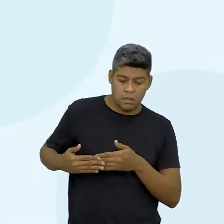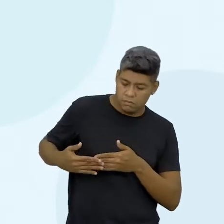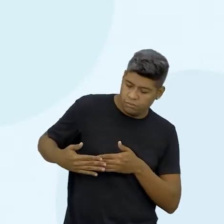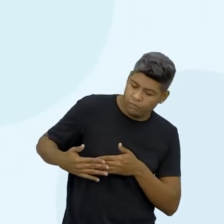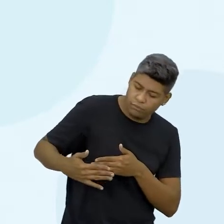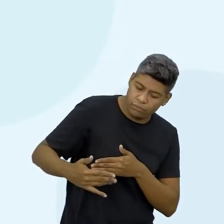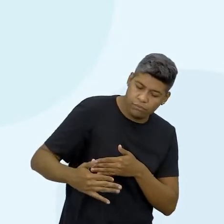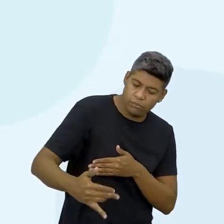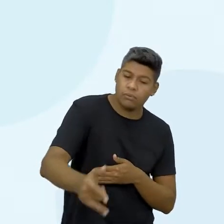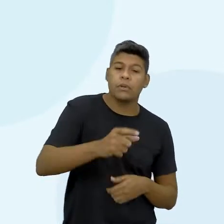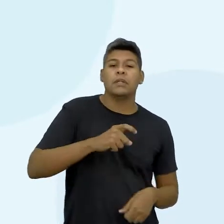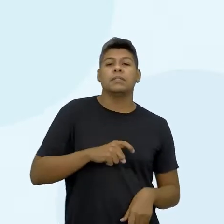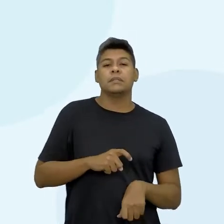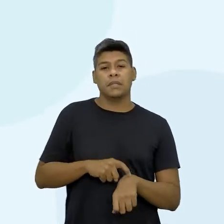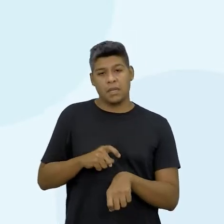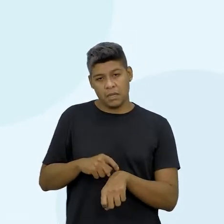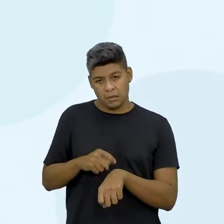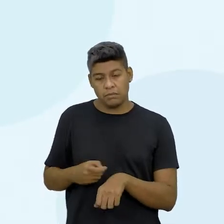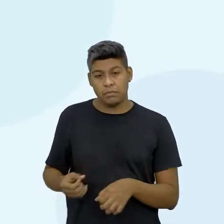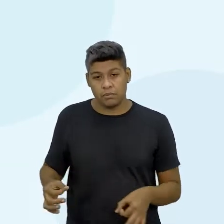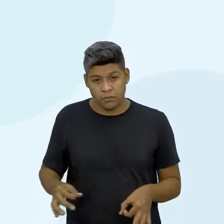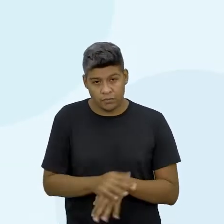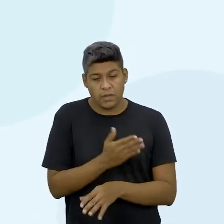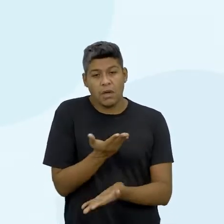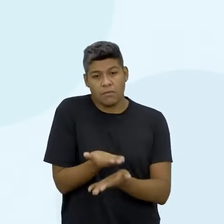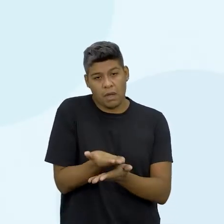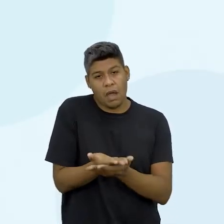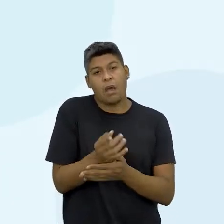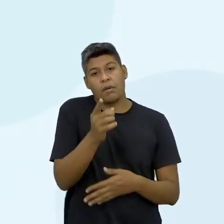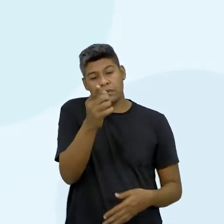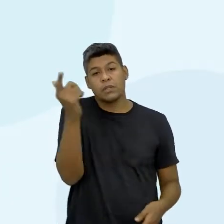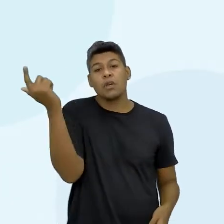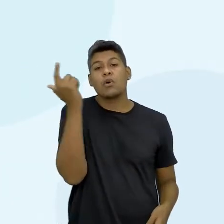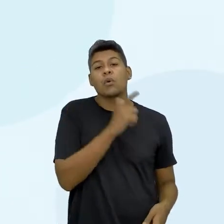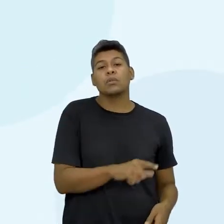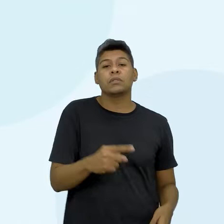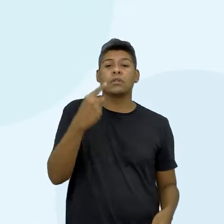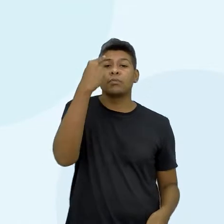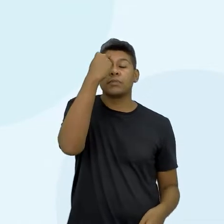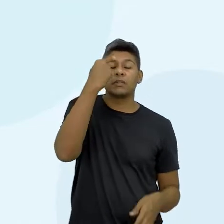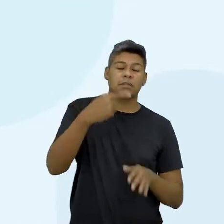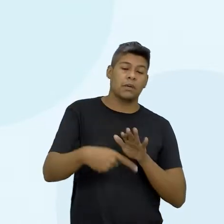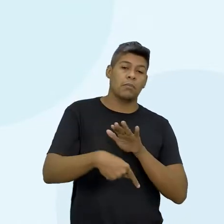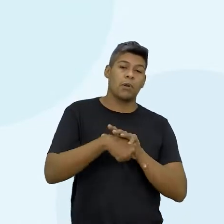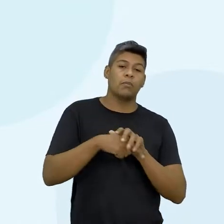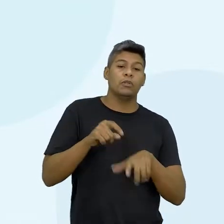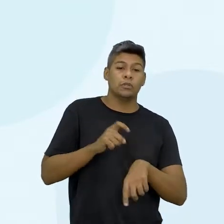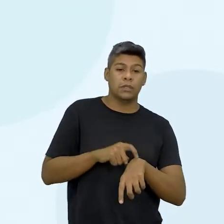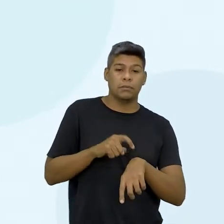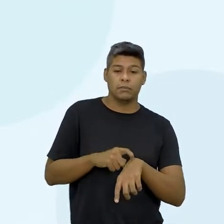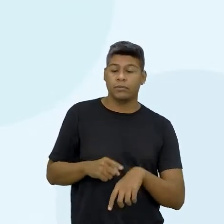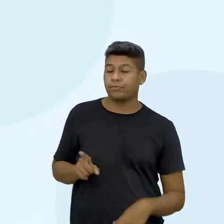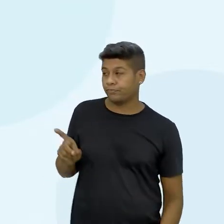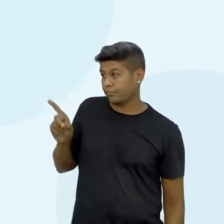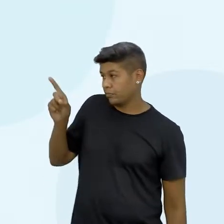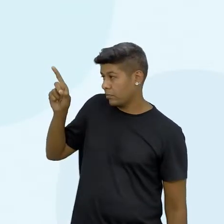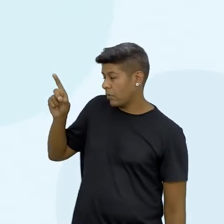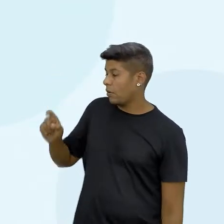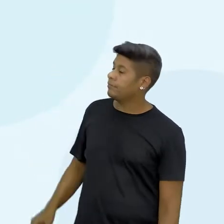fazer essa linha do tempo aí no final da aula de hoje, vocês conseguirem pensar aí nessa linha do tempo. Eu vou deixar ela